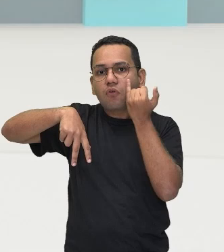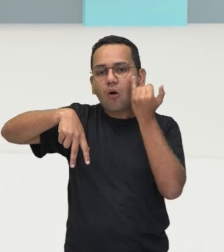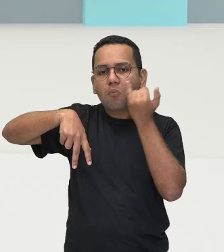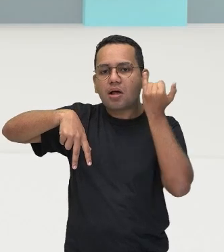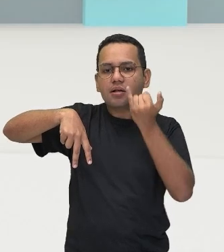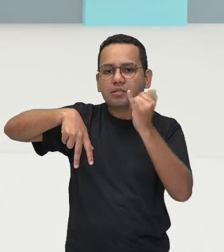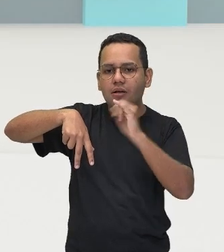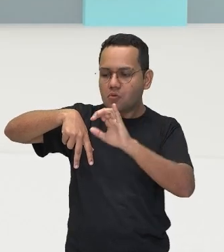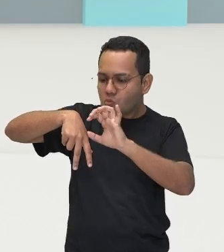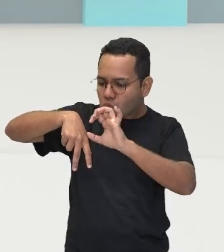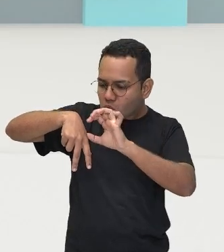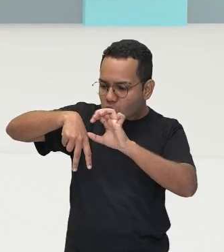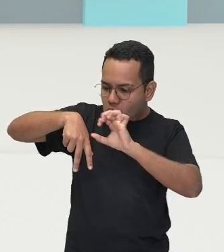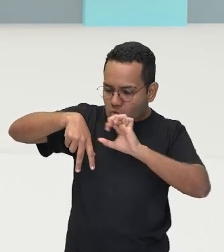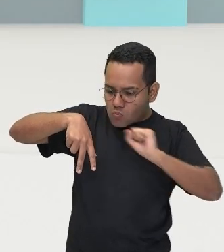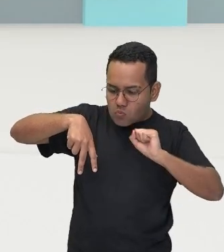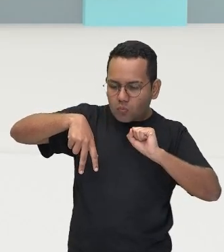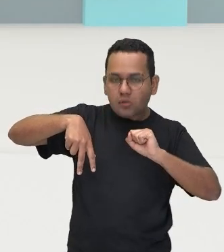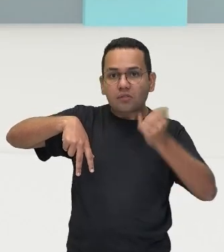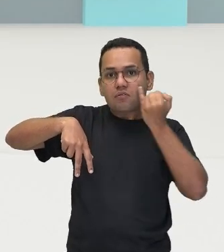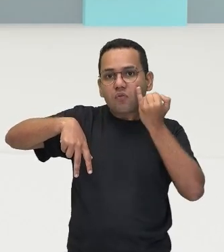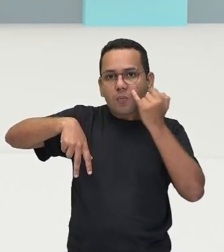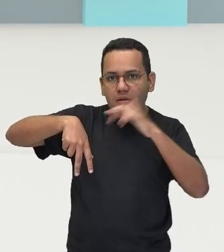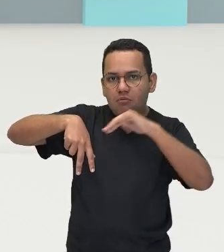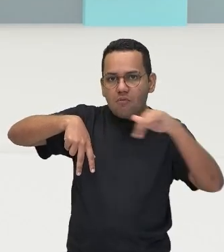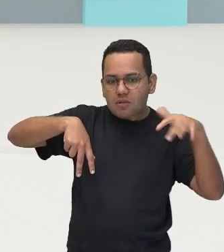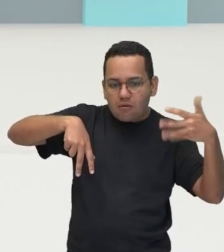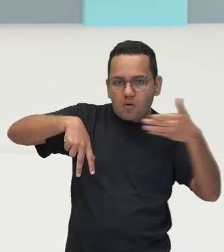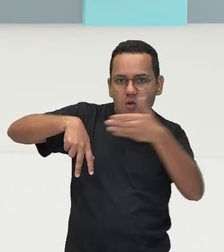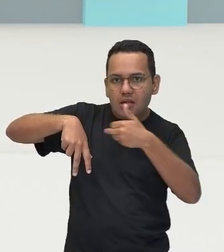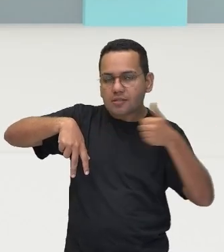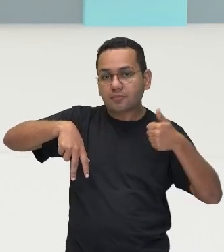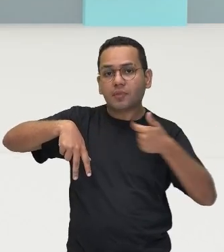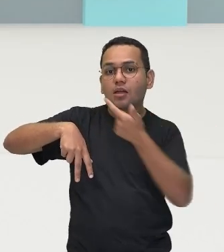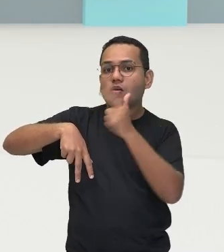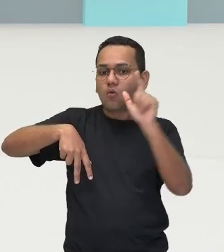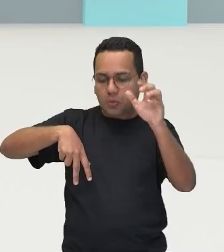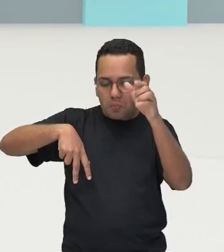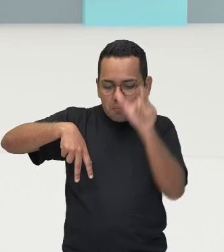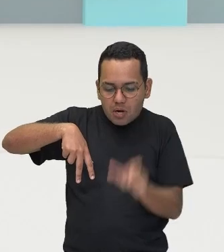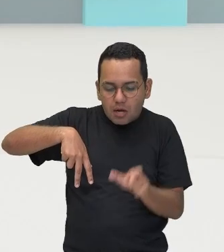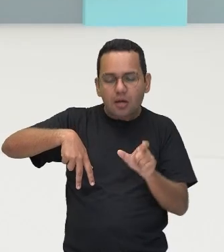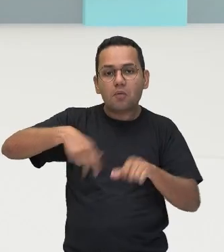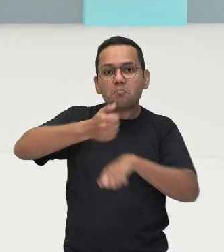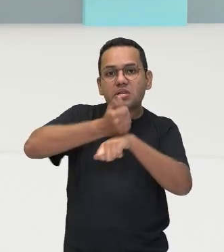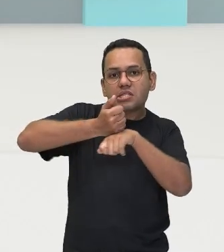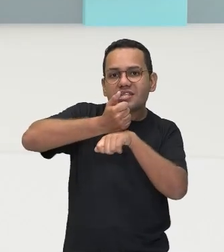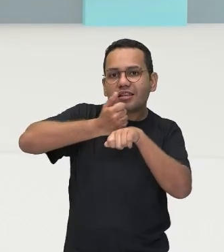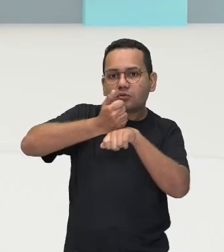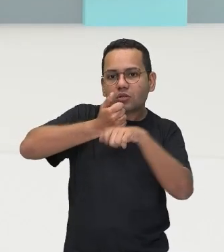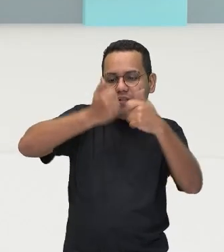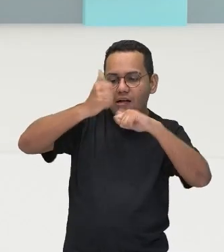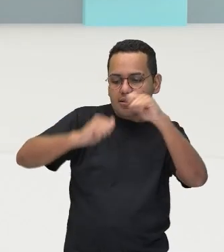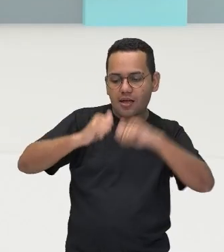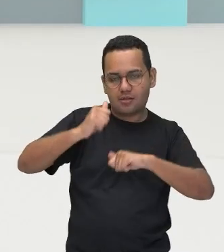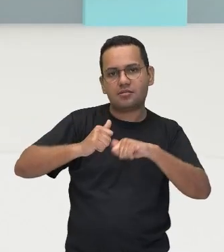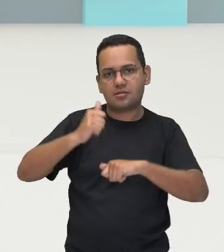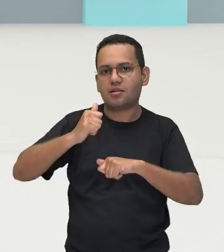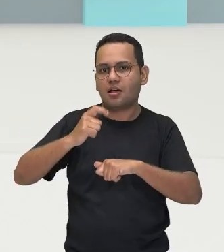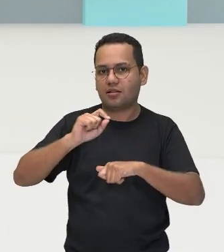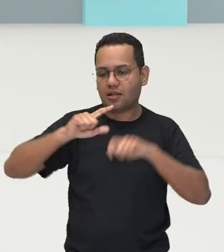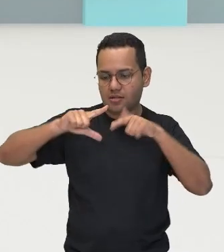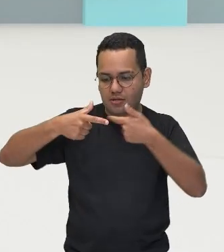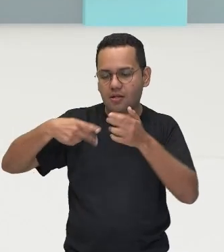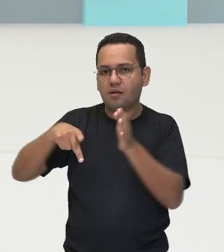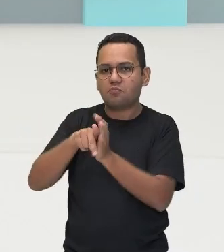E está ali uma pesquisadora ao lado dela, anotando tudo que ela está sendo monitorada, ok? Mas, está aí, ó.